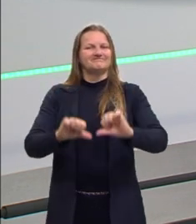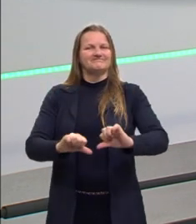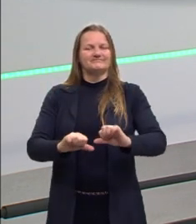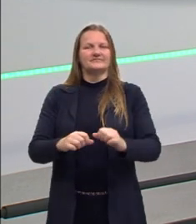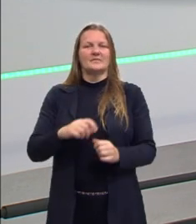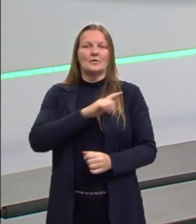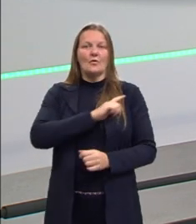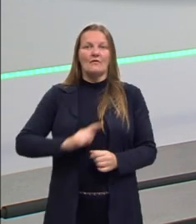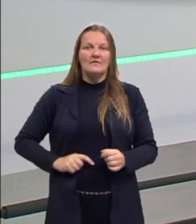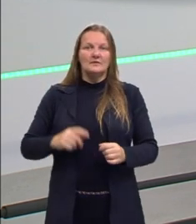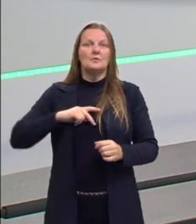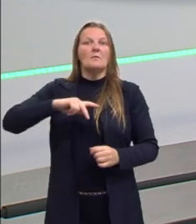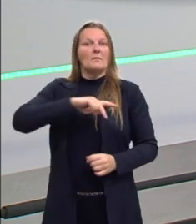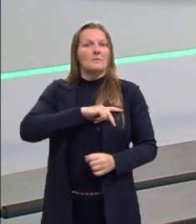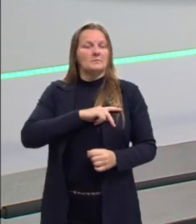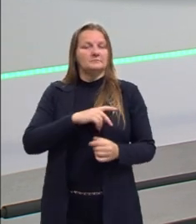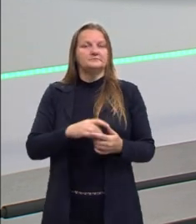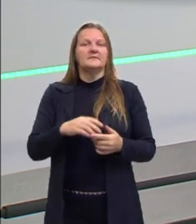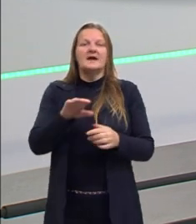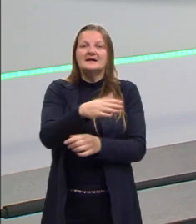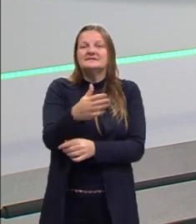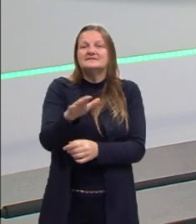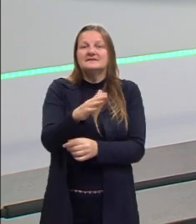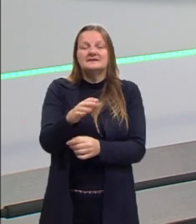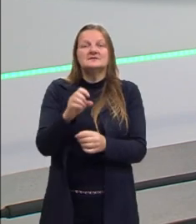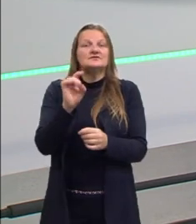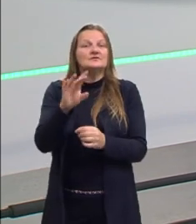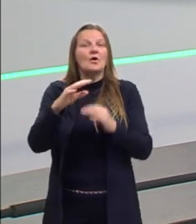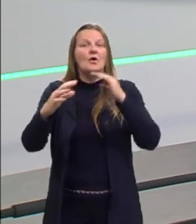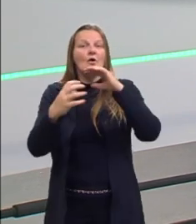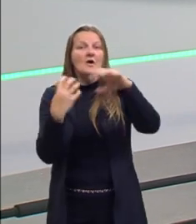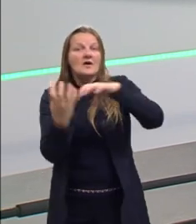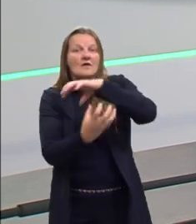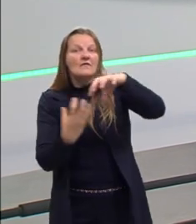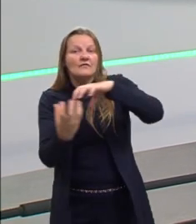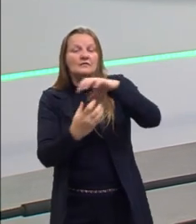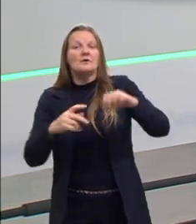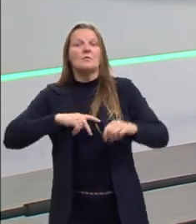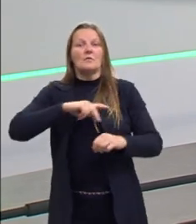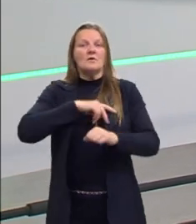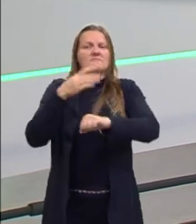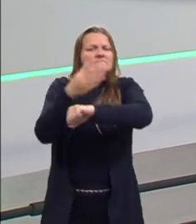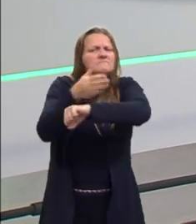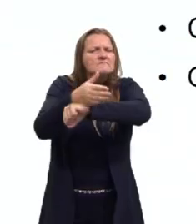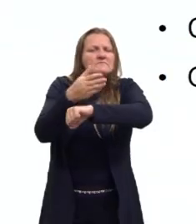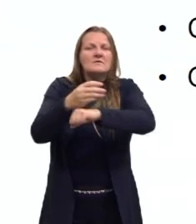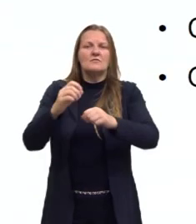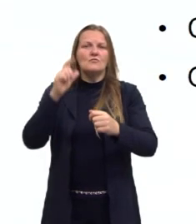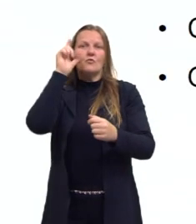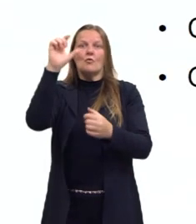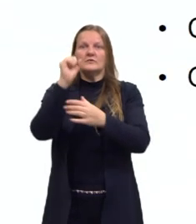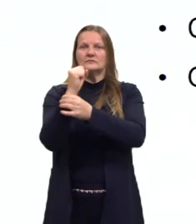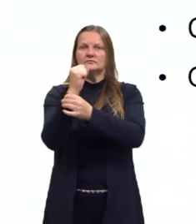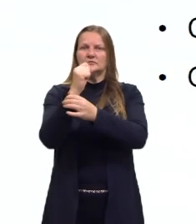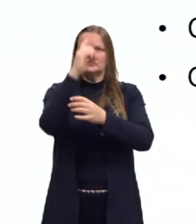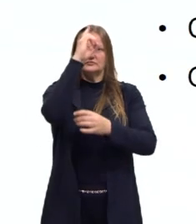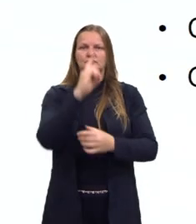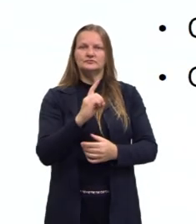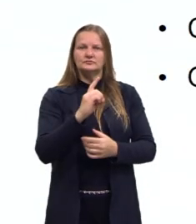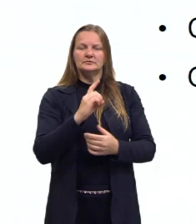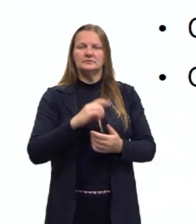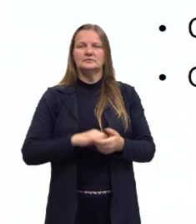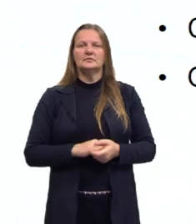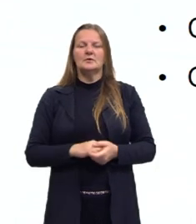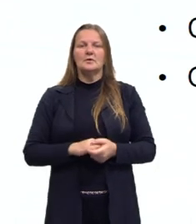governos populares. Então, por vezes, a revolução se faz de uma forma popular, conquista e garante alguns